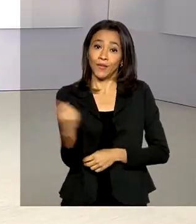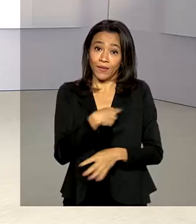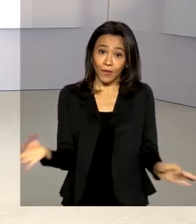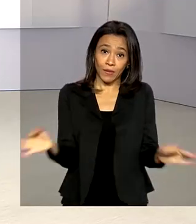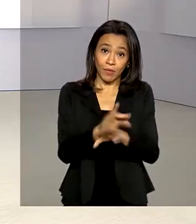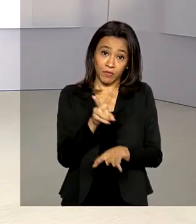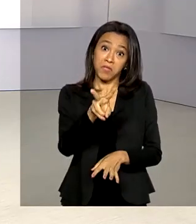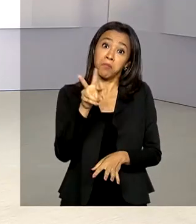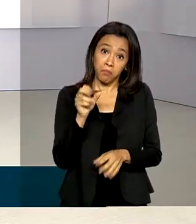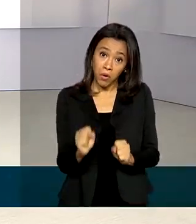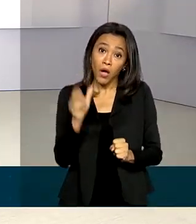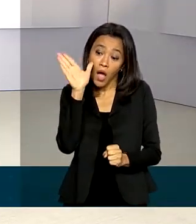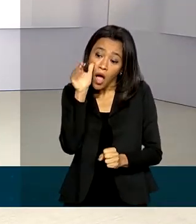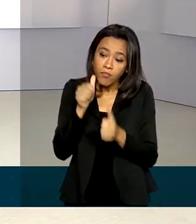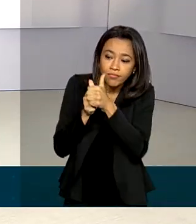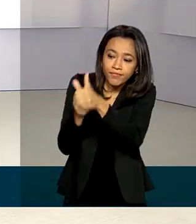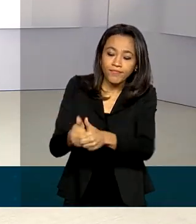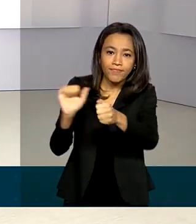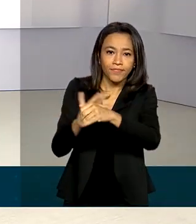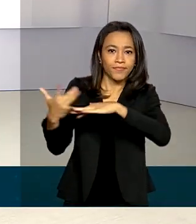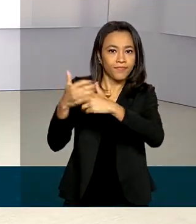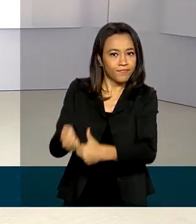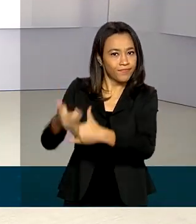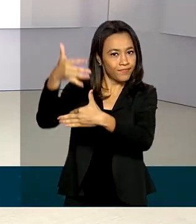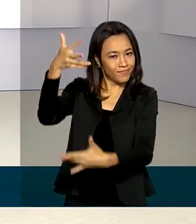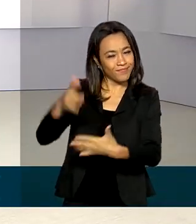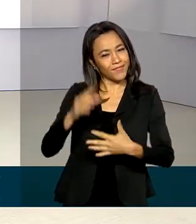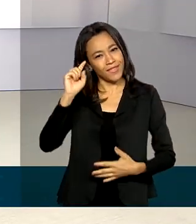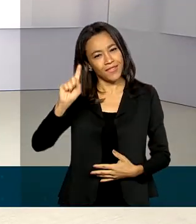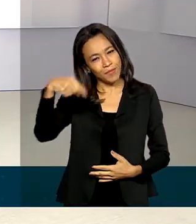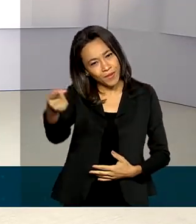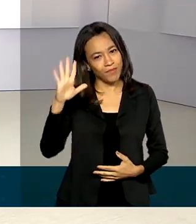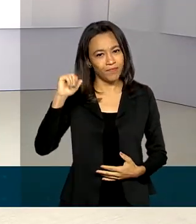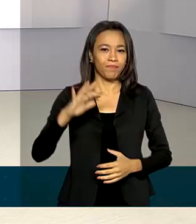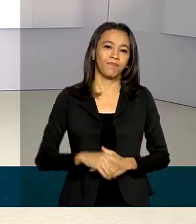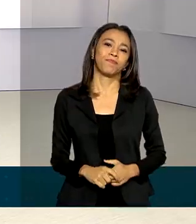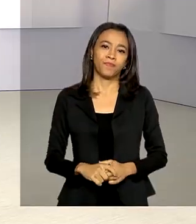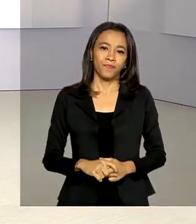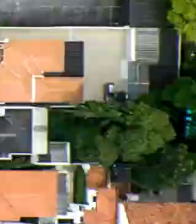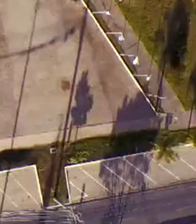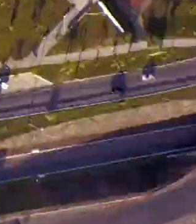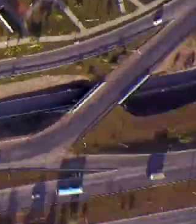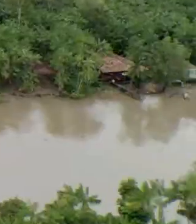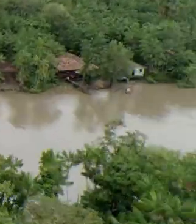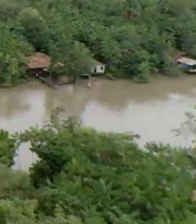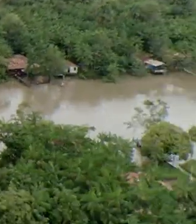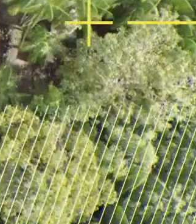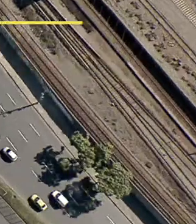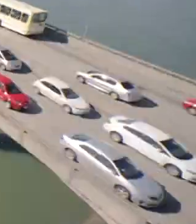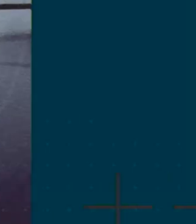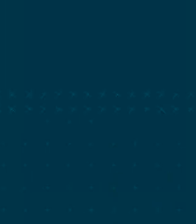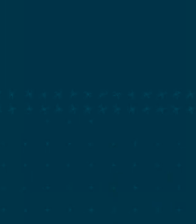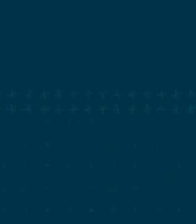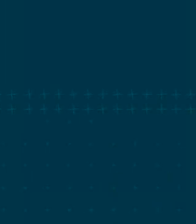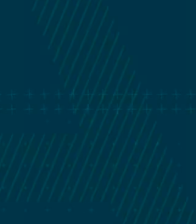por aqui. Você pode nos acompanhar também pelas redes sociais. Até a próxima edição. Tchau! Transcrição e